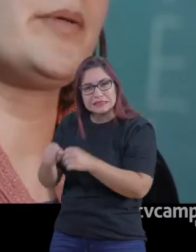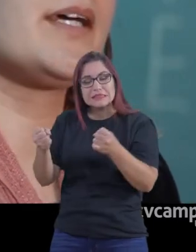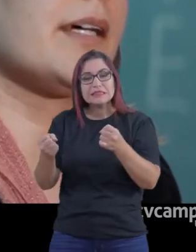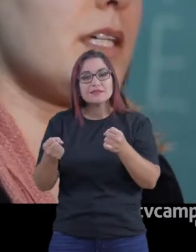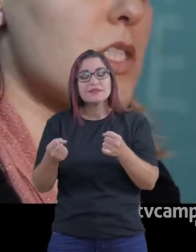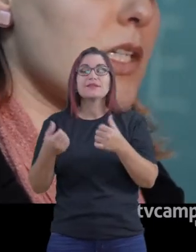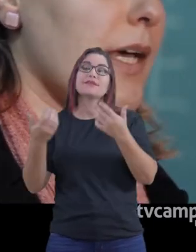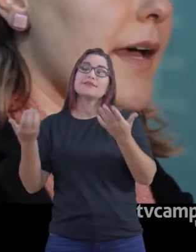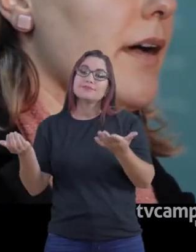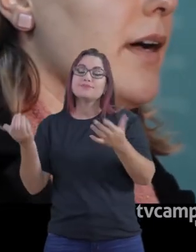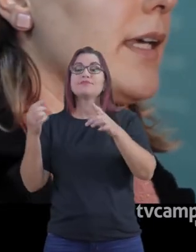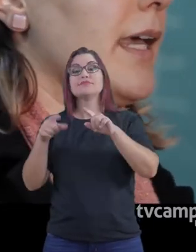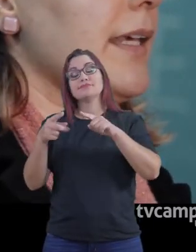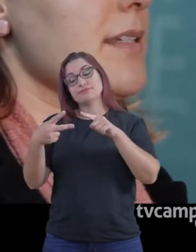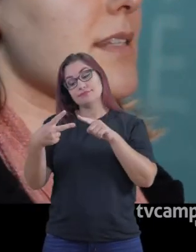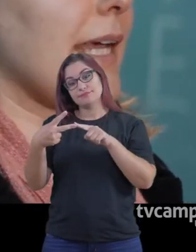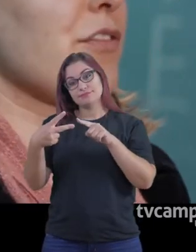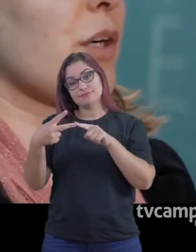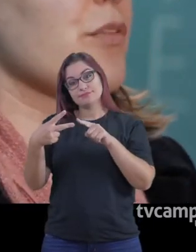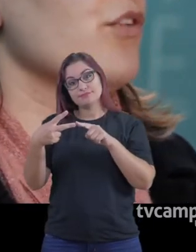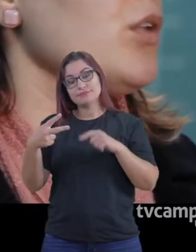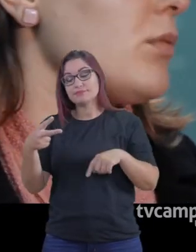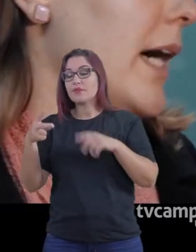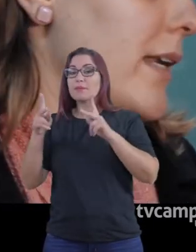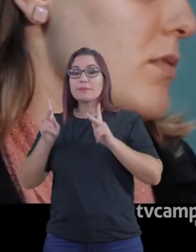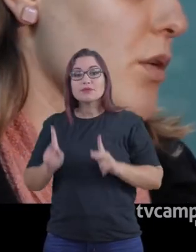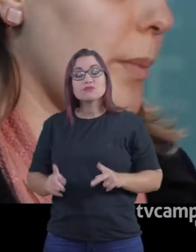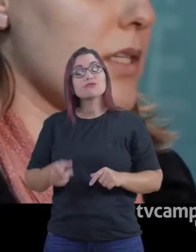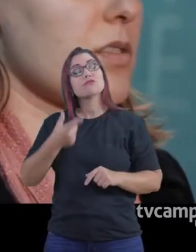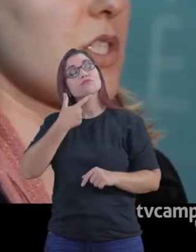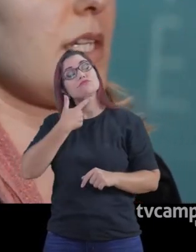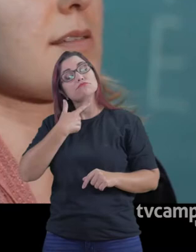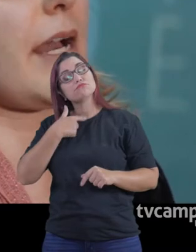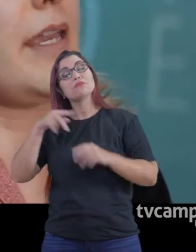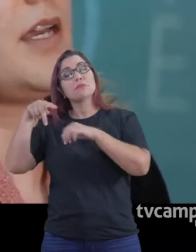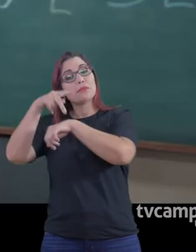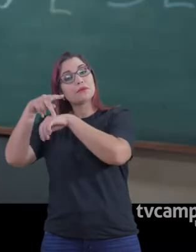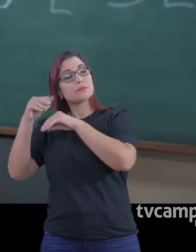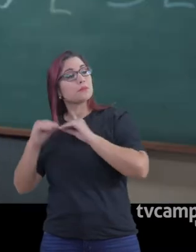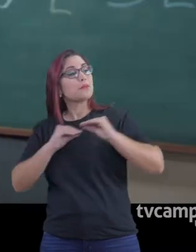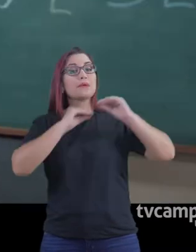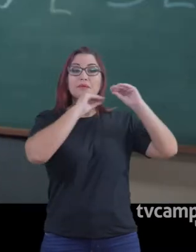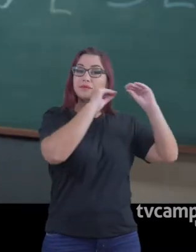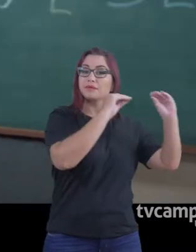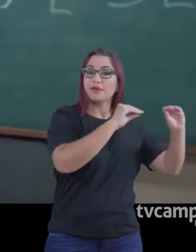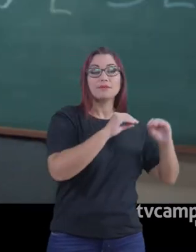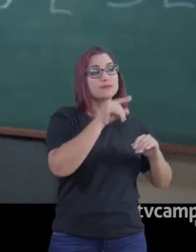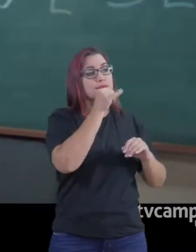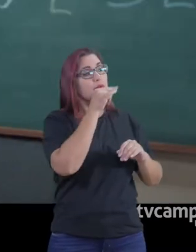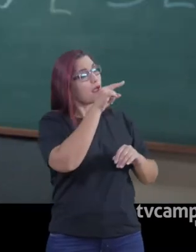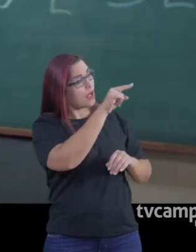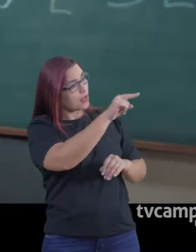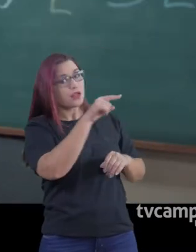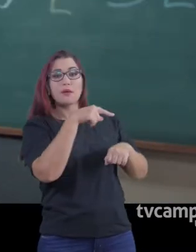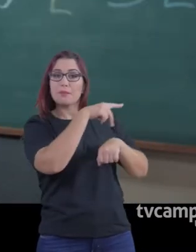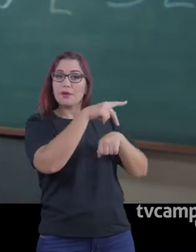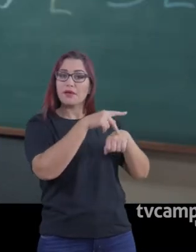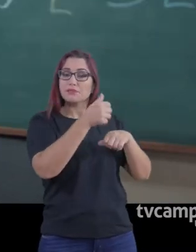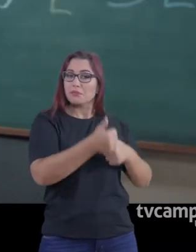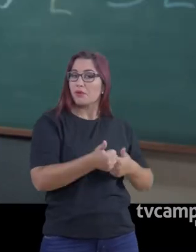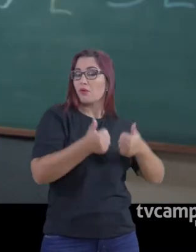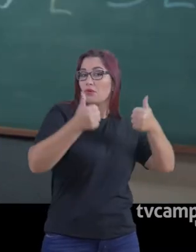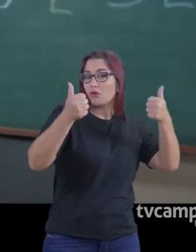sentido. E o imigrante é aquele que sai de forma voluntária do seu país, ou seja, ele sai normalmente em busca de melhores condições de